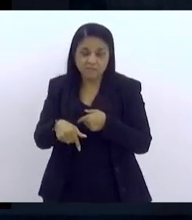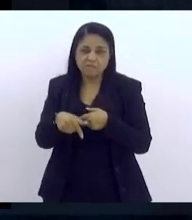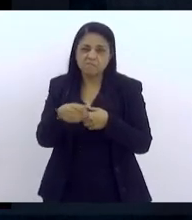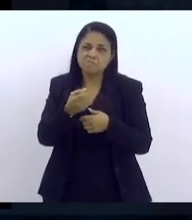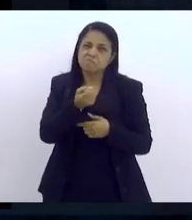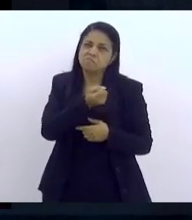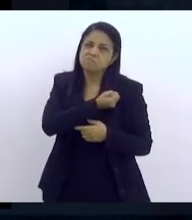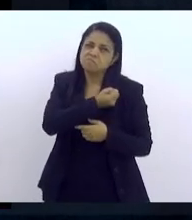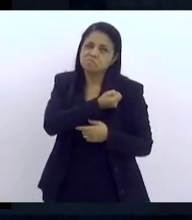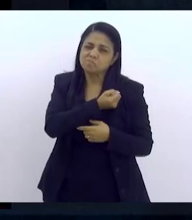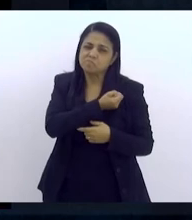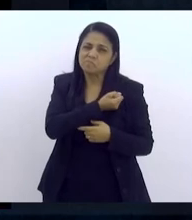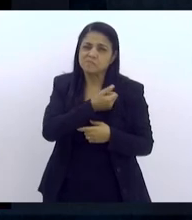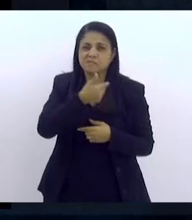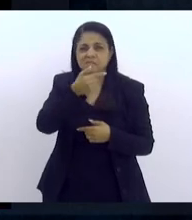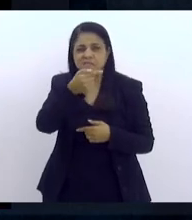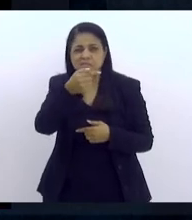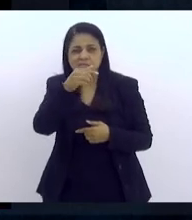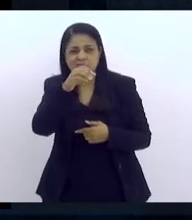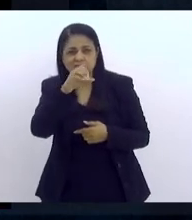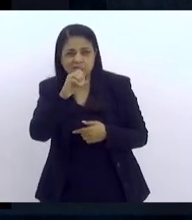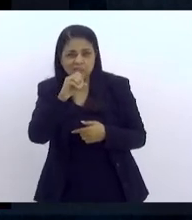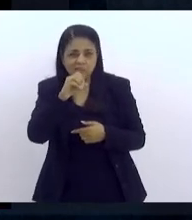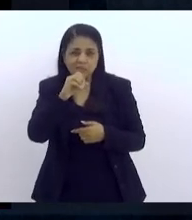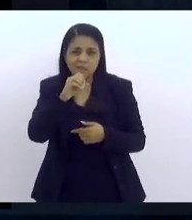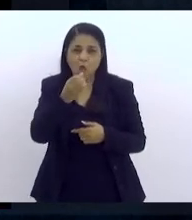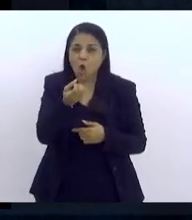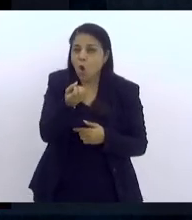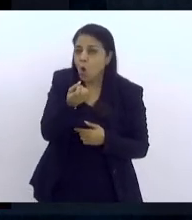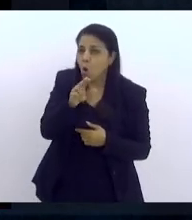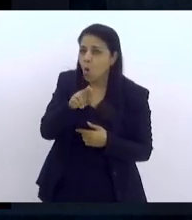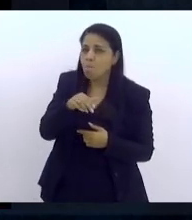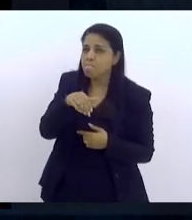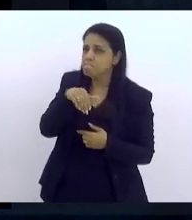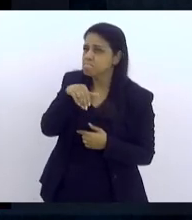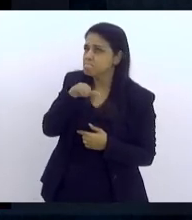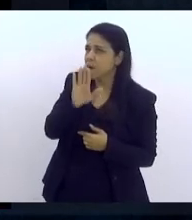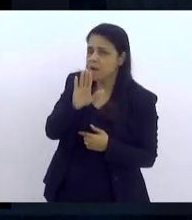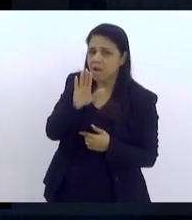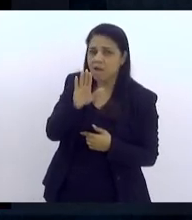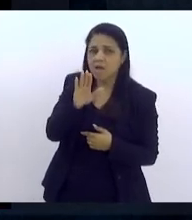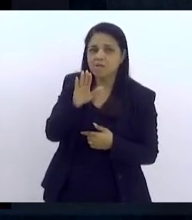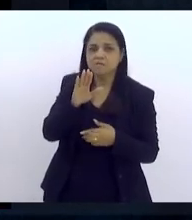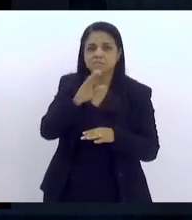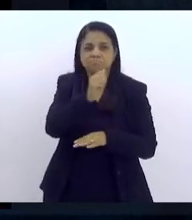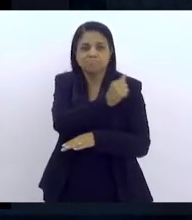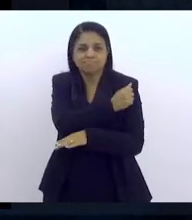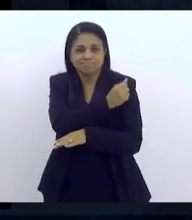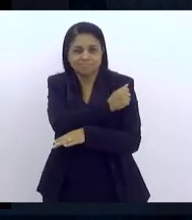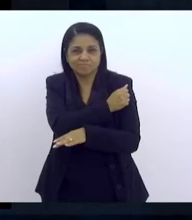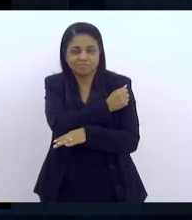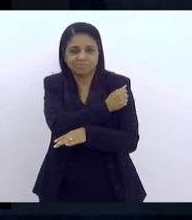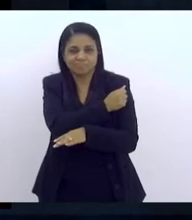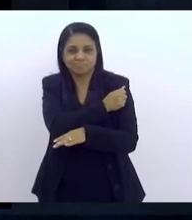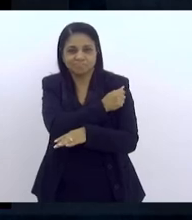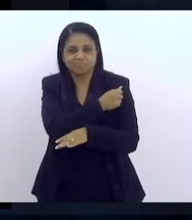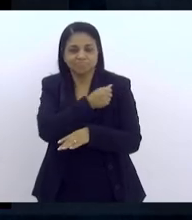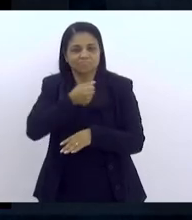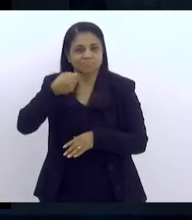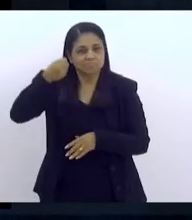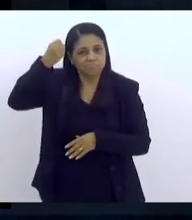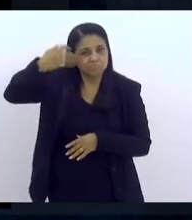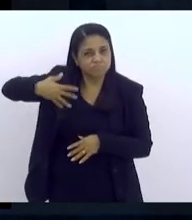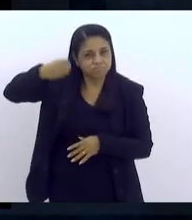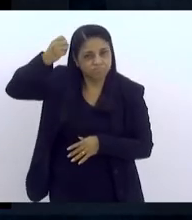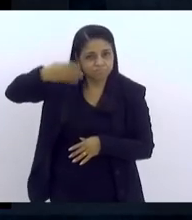de 70 ou mais estudantes são autodeclarados pretos e pardos. Então, assim, eu